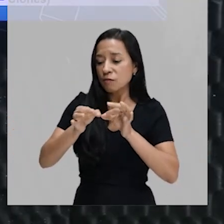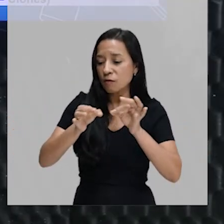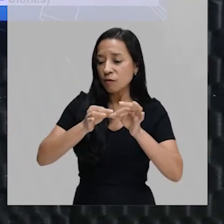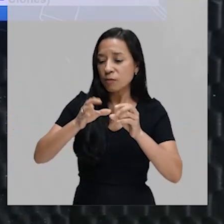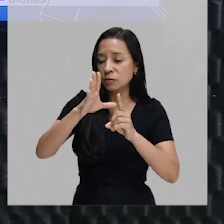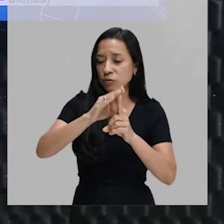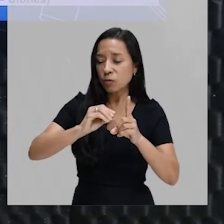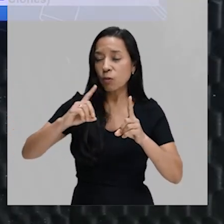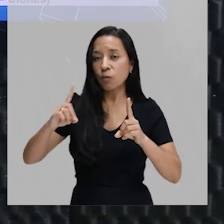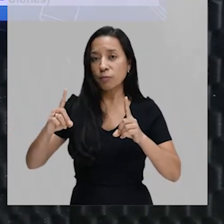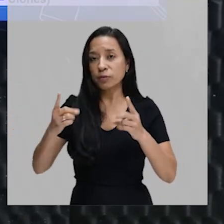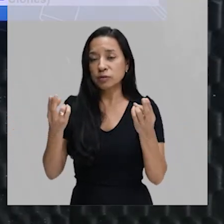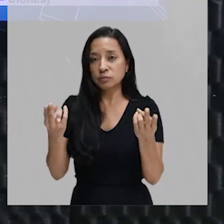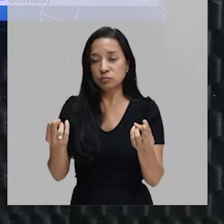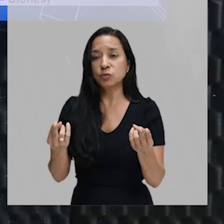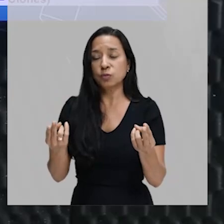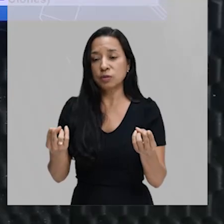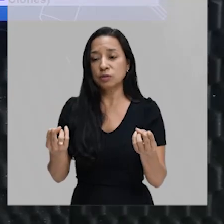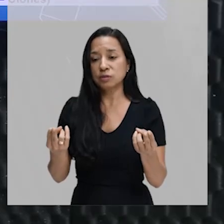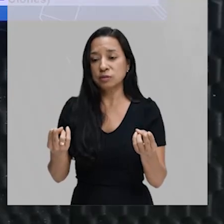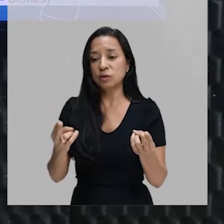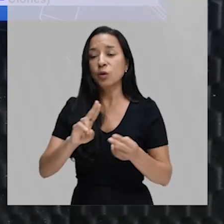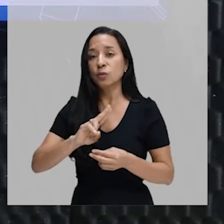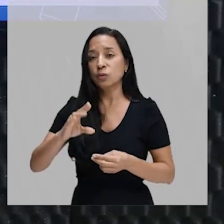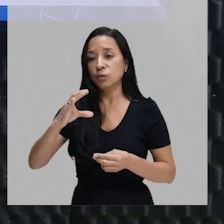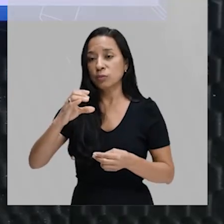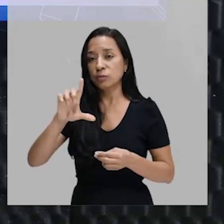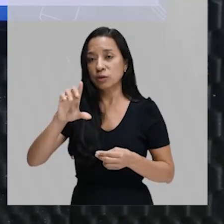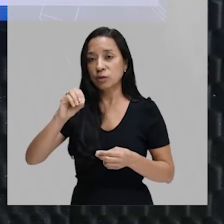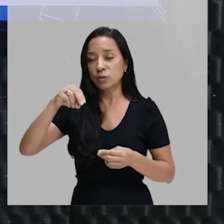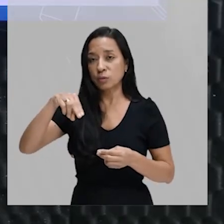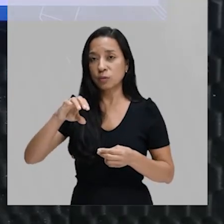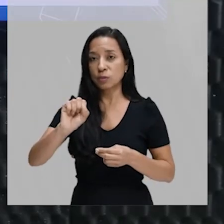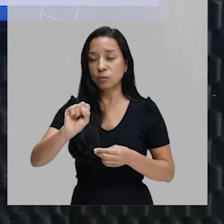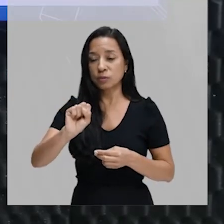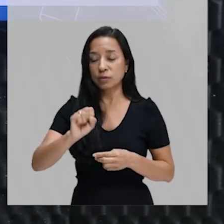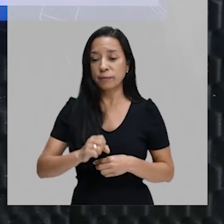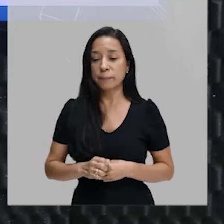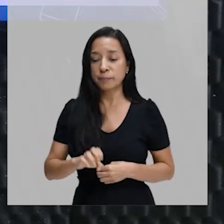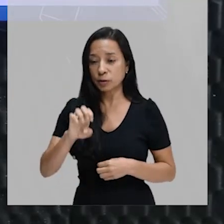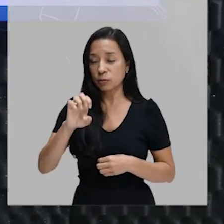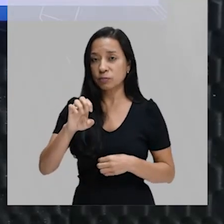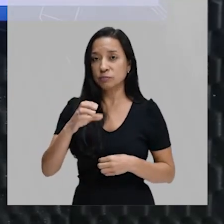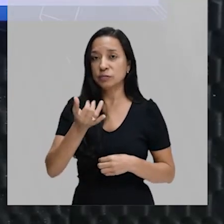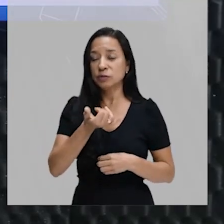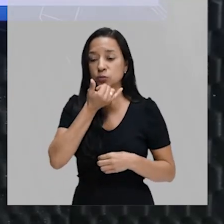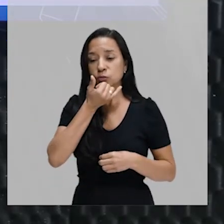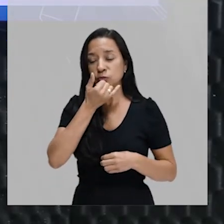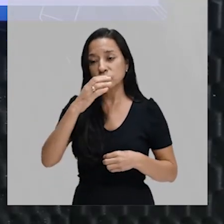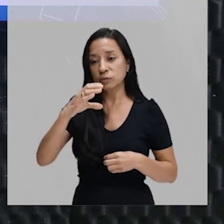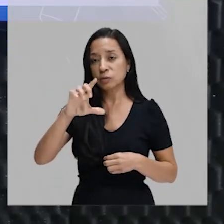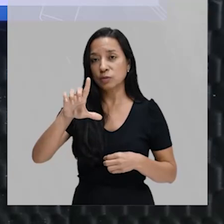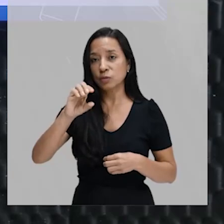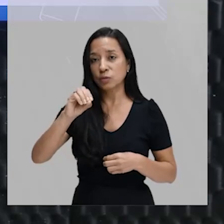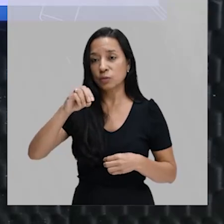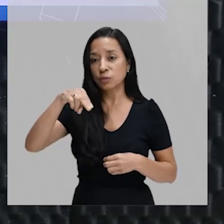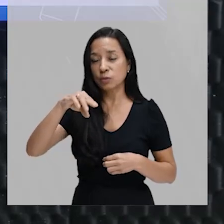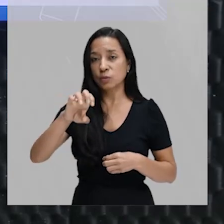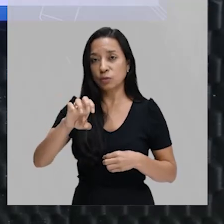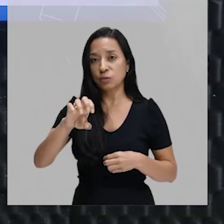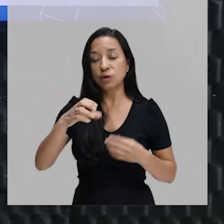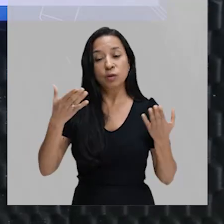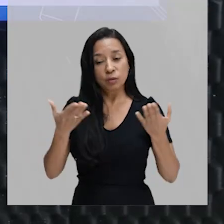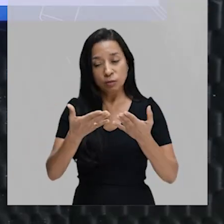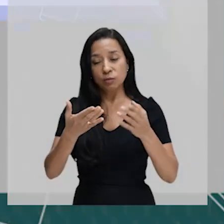cópias idênticas são chamadas de clones. Então, hoje a palavra clone, que